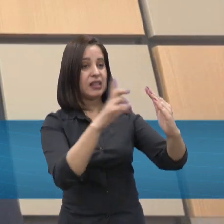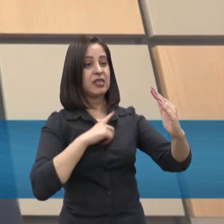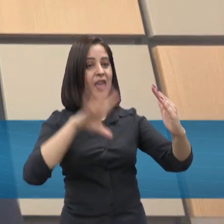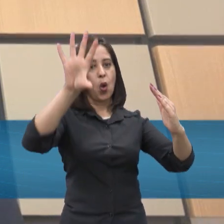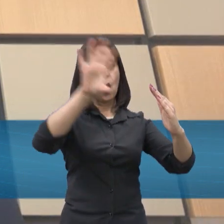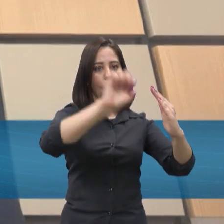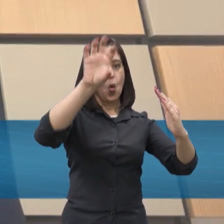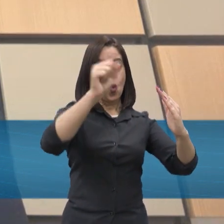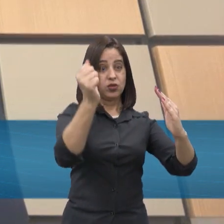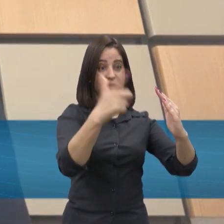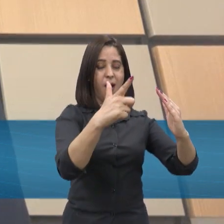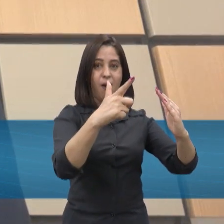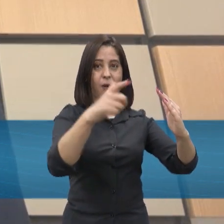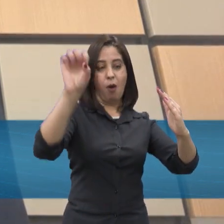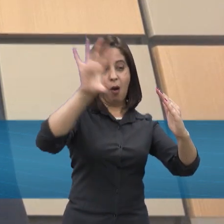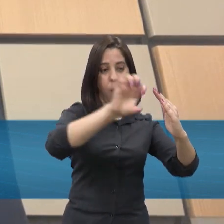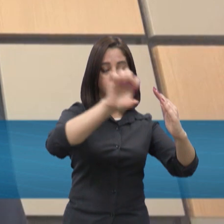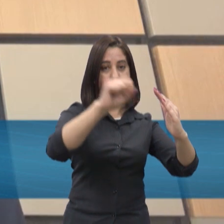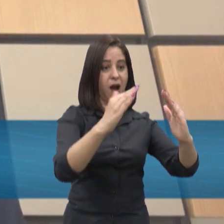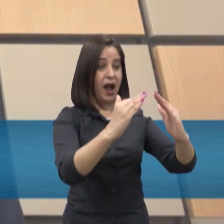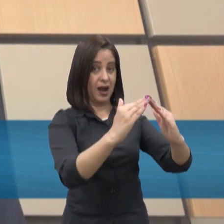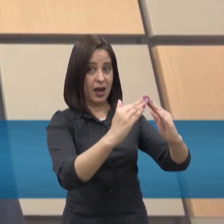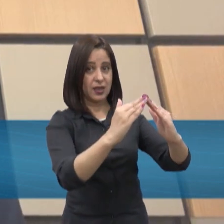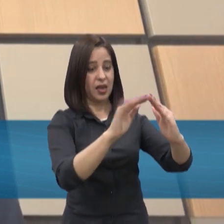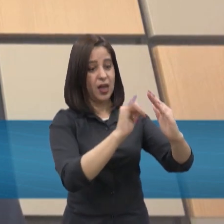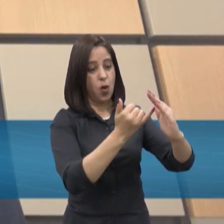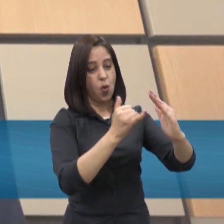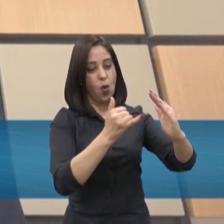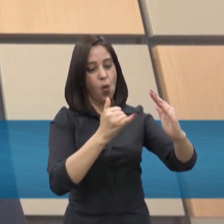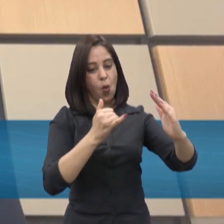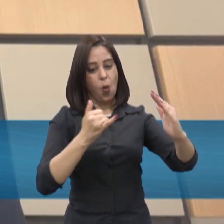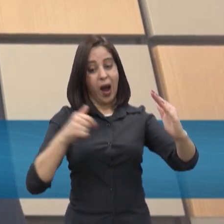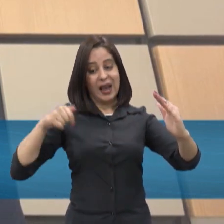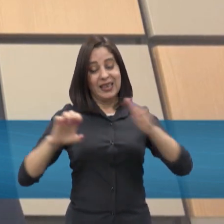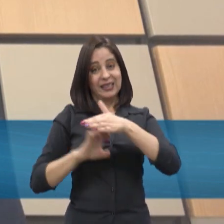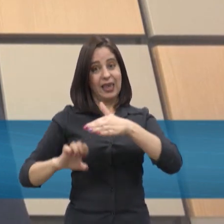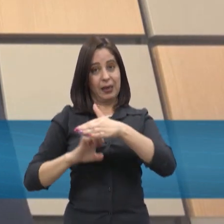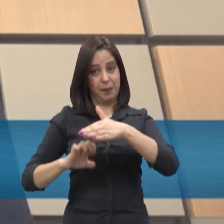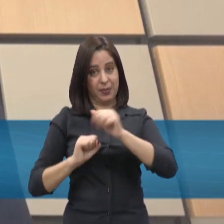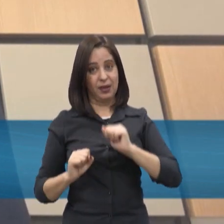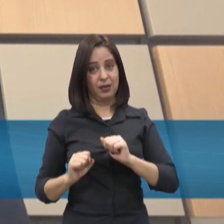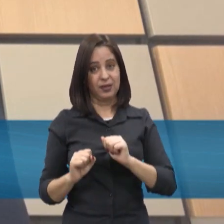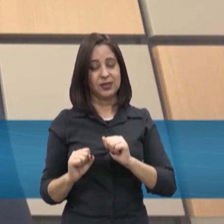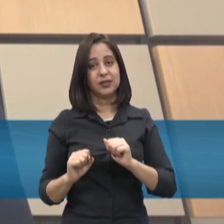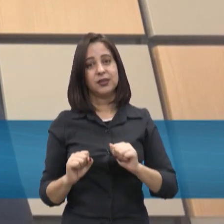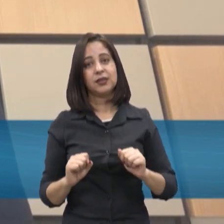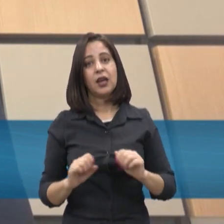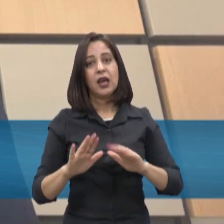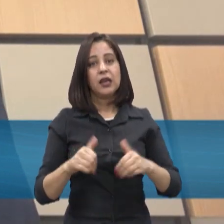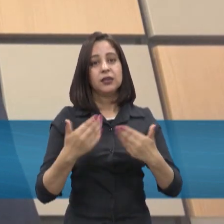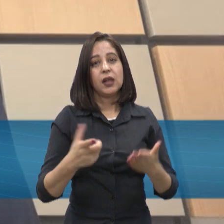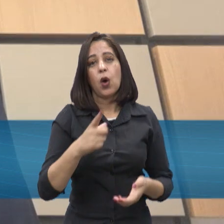que tem uma geração solar, ela está injetando energia na nossa rede, então eu tenho vários pontos, de,